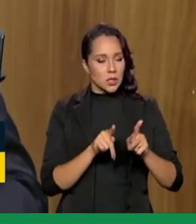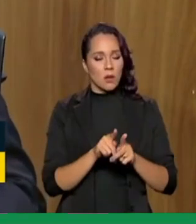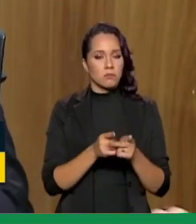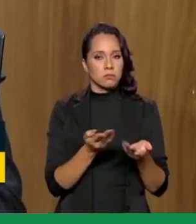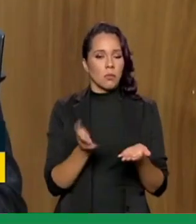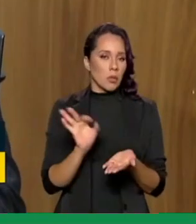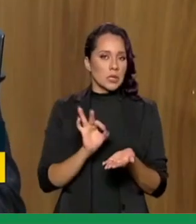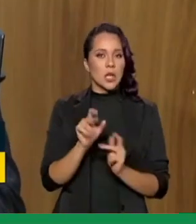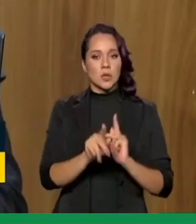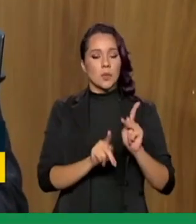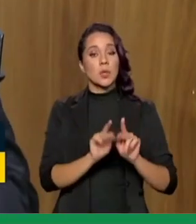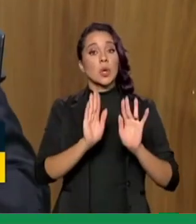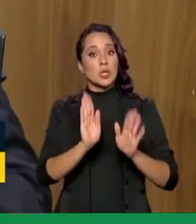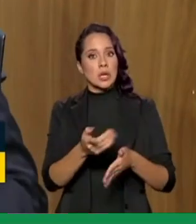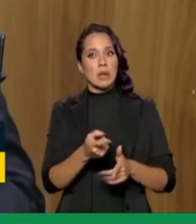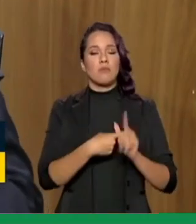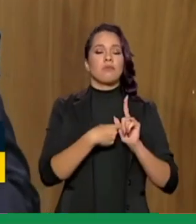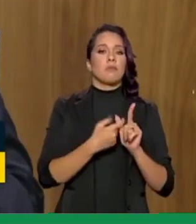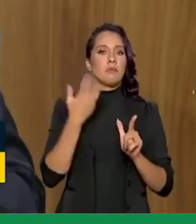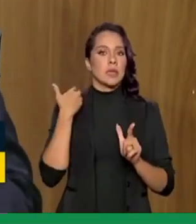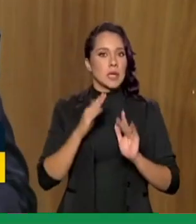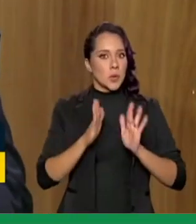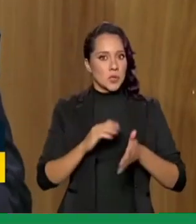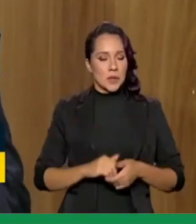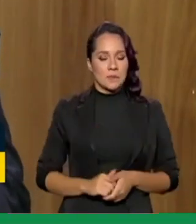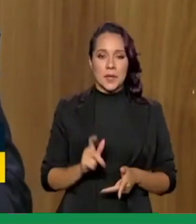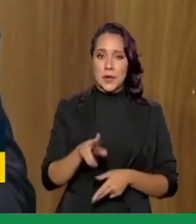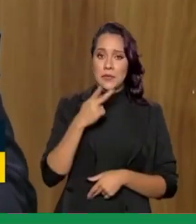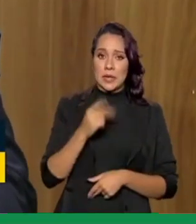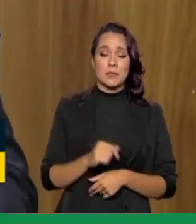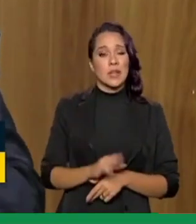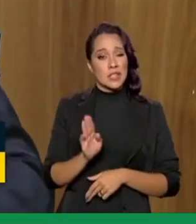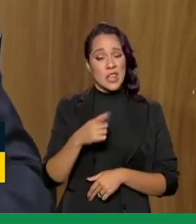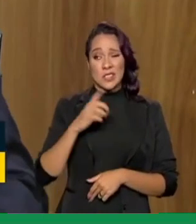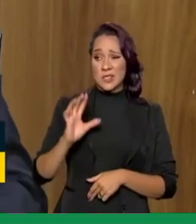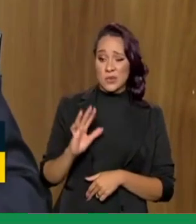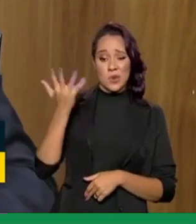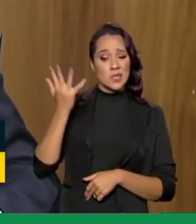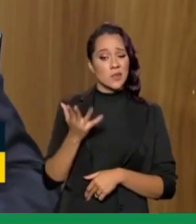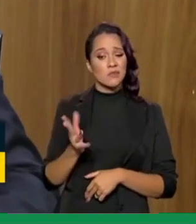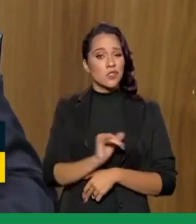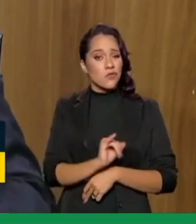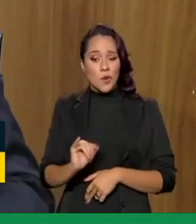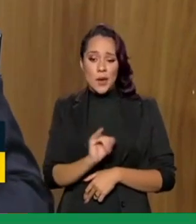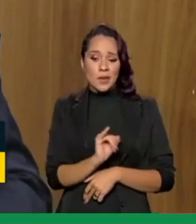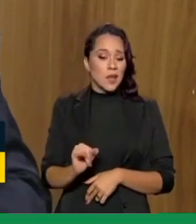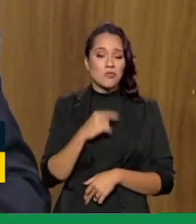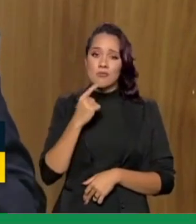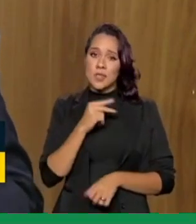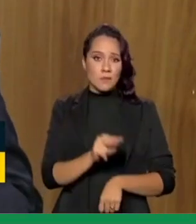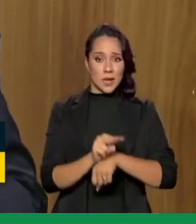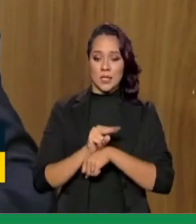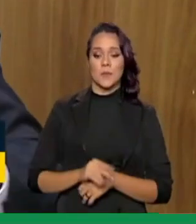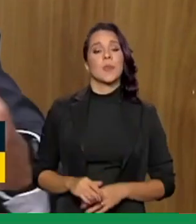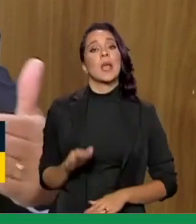população já estava endividada, como eu falei, colocada na situação de informalidade do acesso ao crédito, muitas